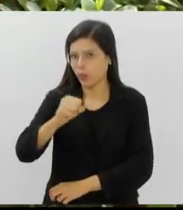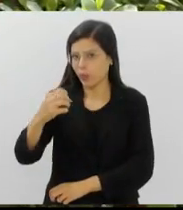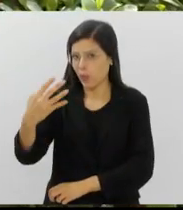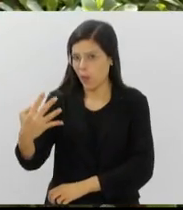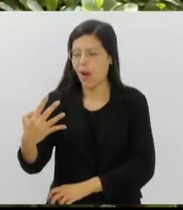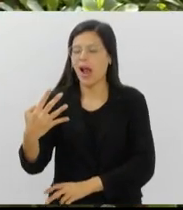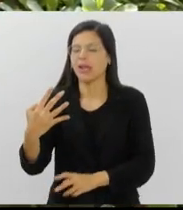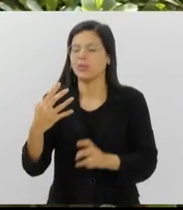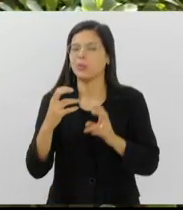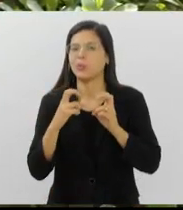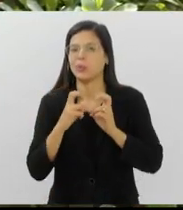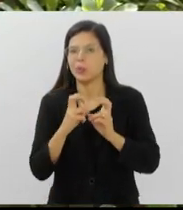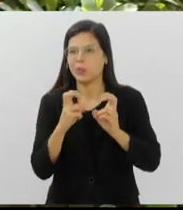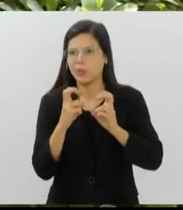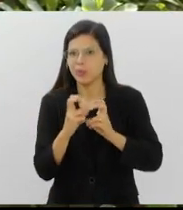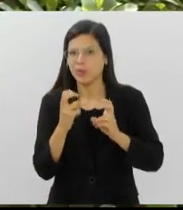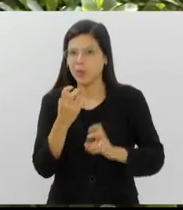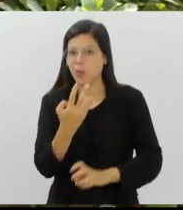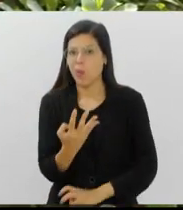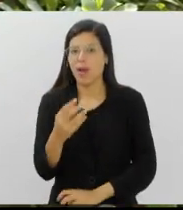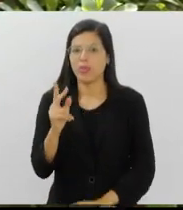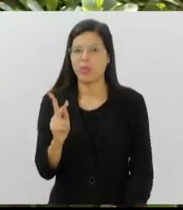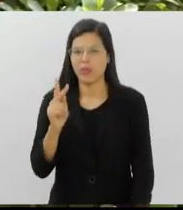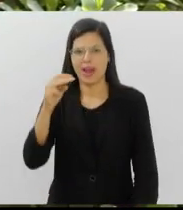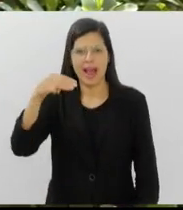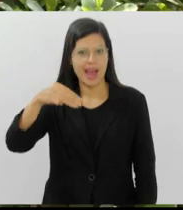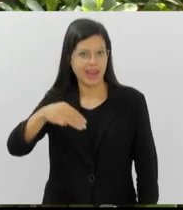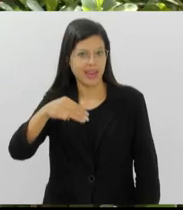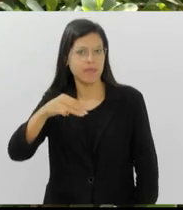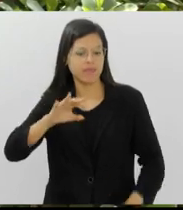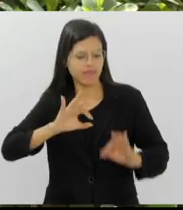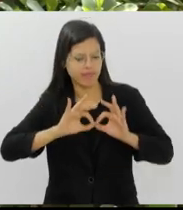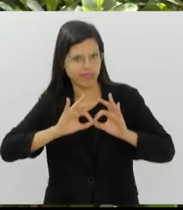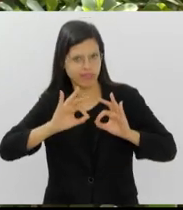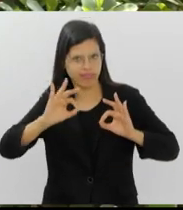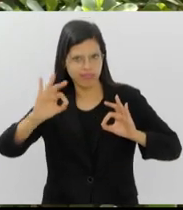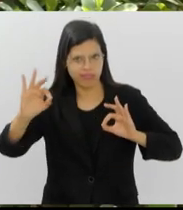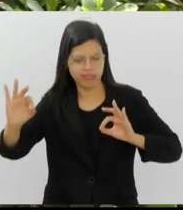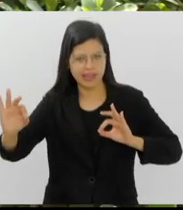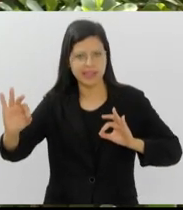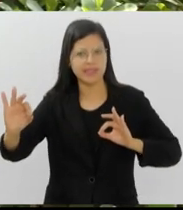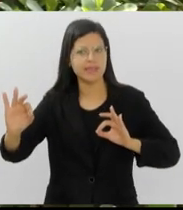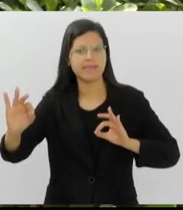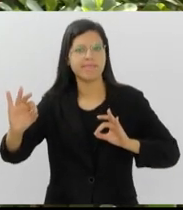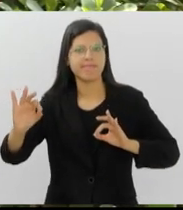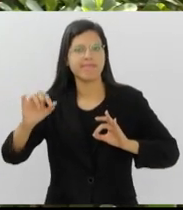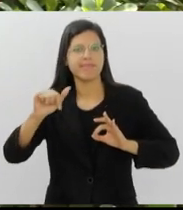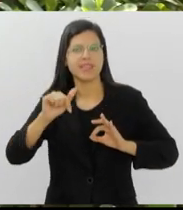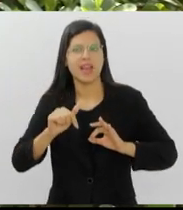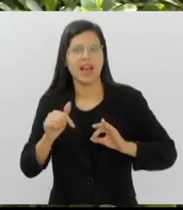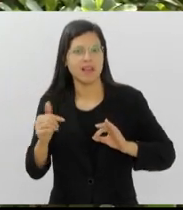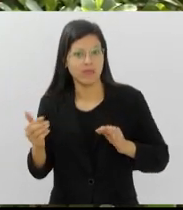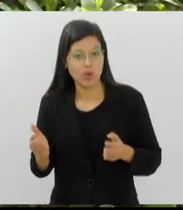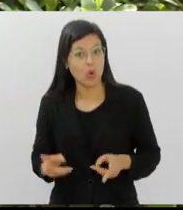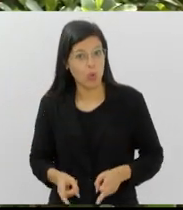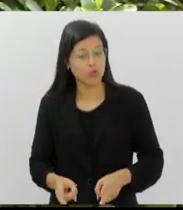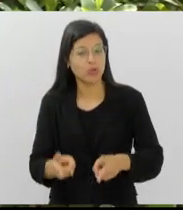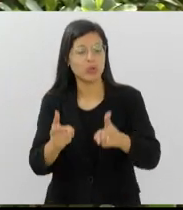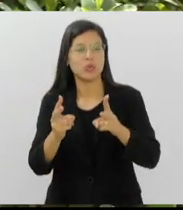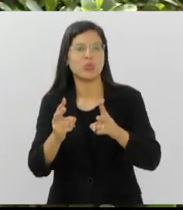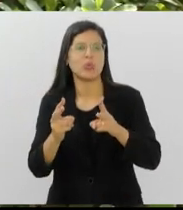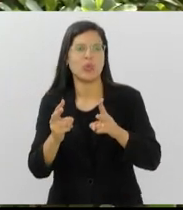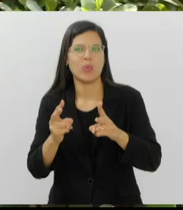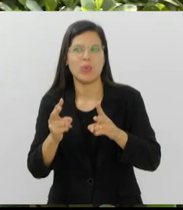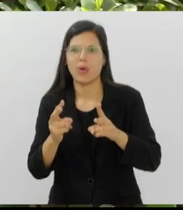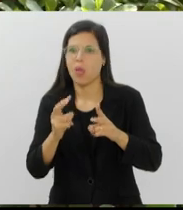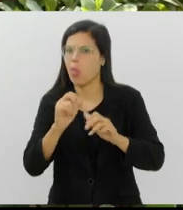subindo aí os quase 4 quilômetros de extensão da ferrovia, que é o mesmo traçado até hoje, depois de 140 anos,